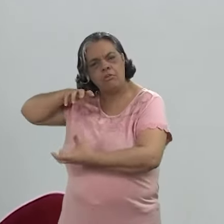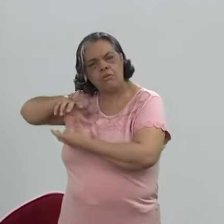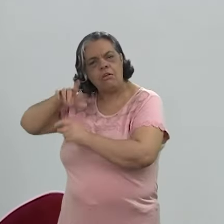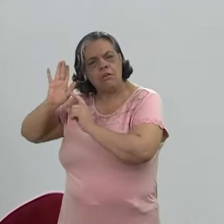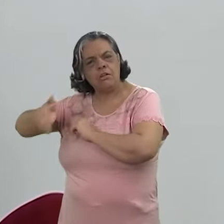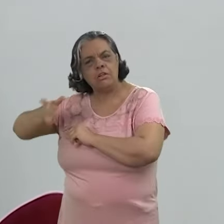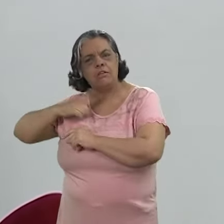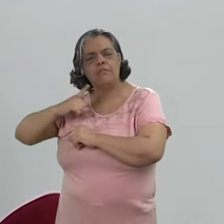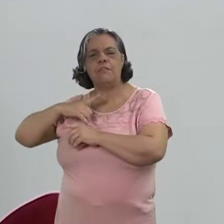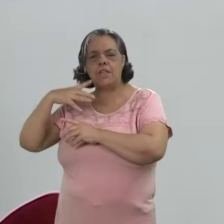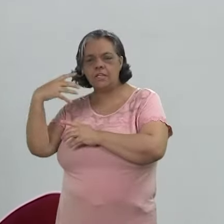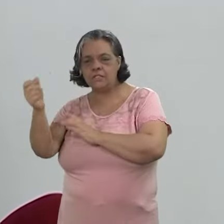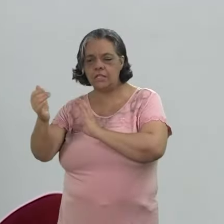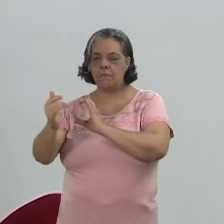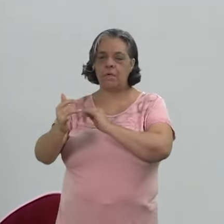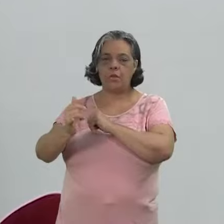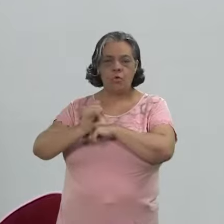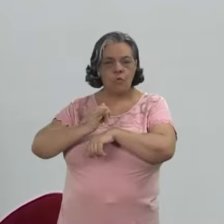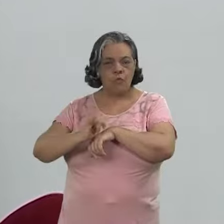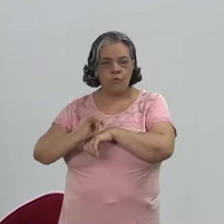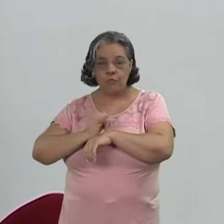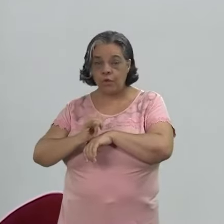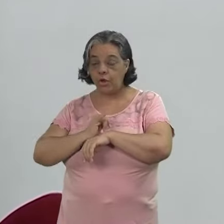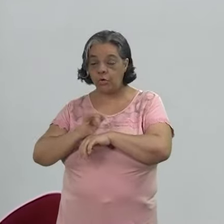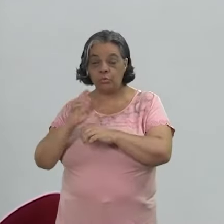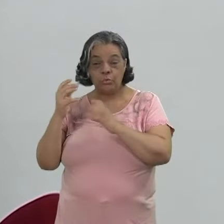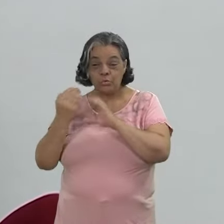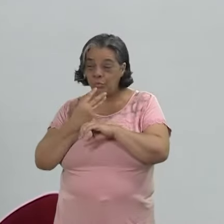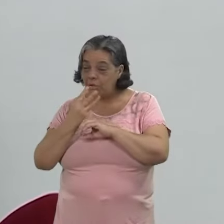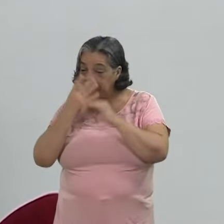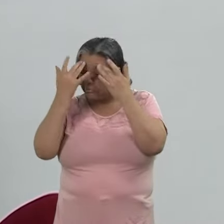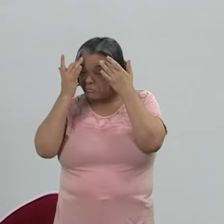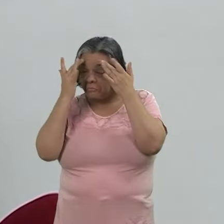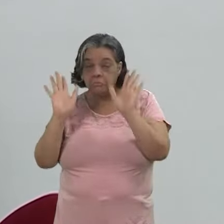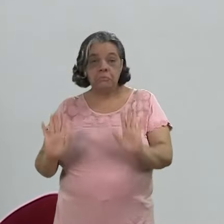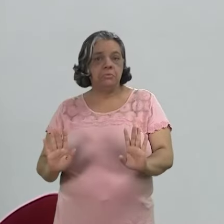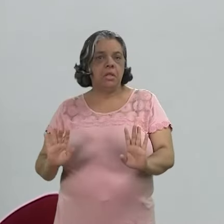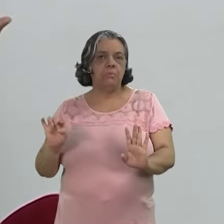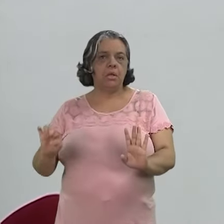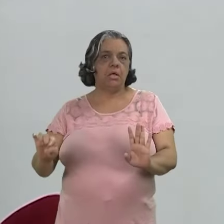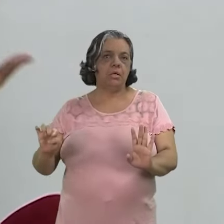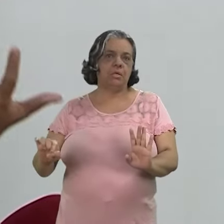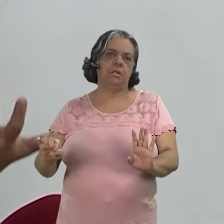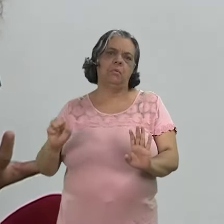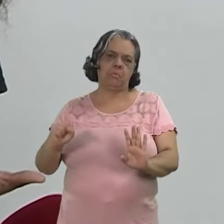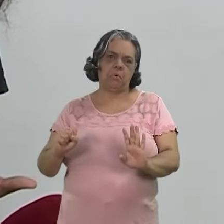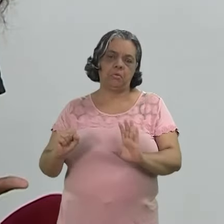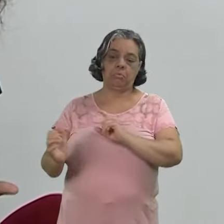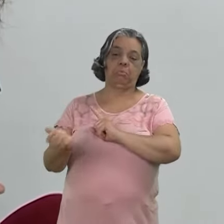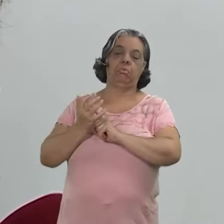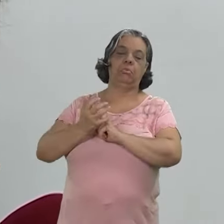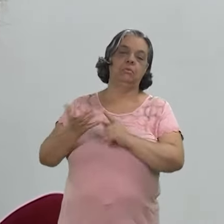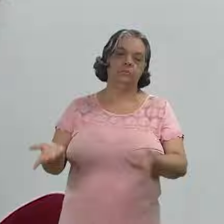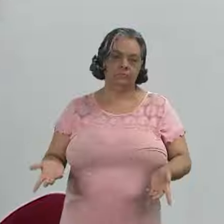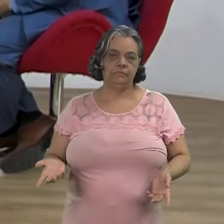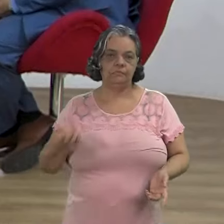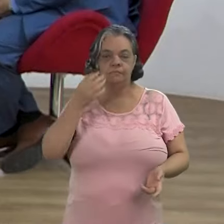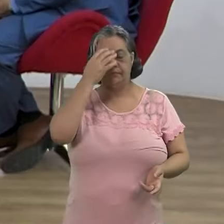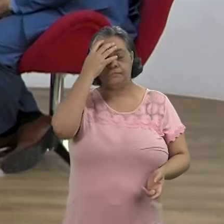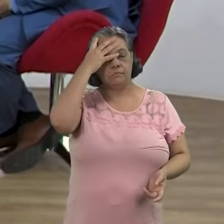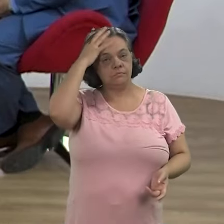na terceira idade, que vive recebendo vídeo no WhatsApp e não entende exatamente como aquilo pode ser manipulado.